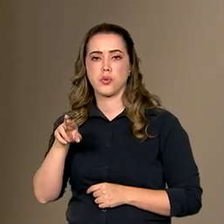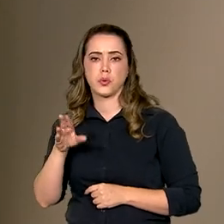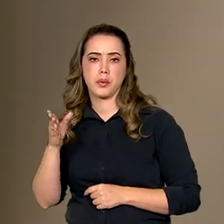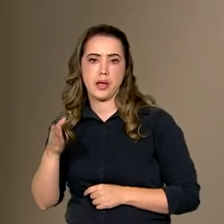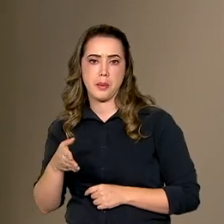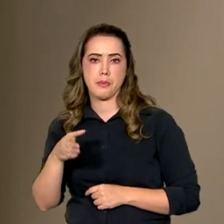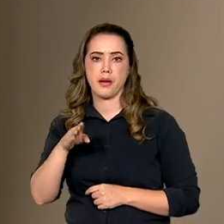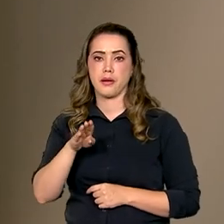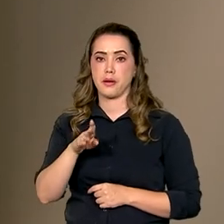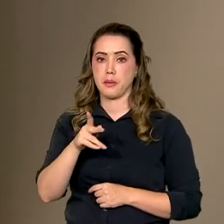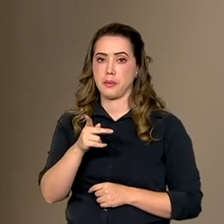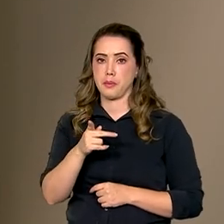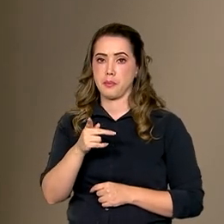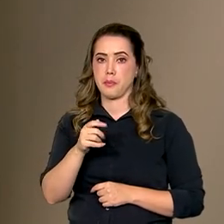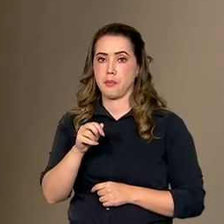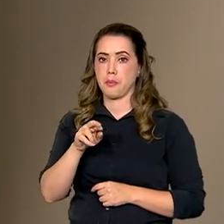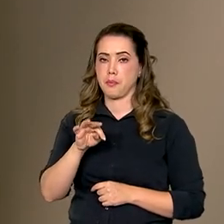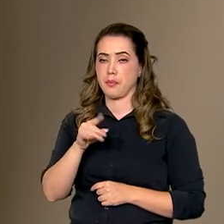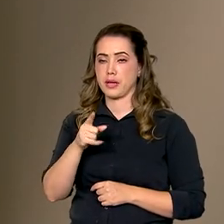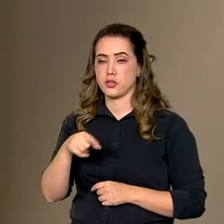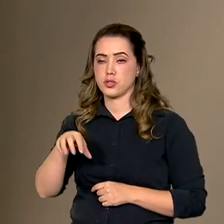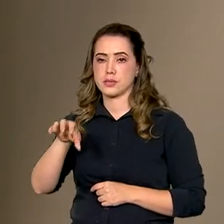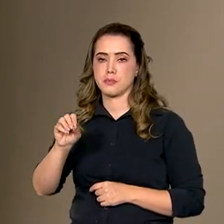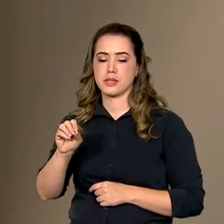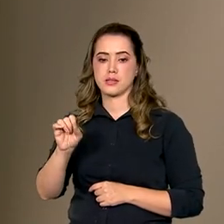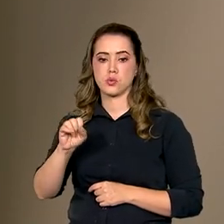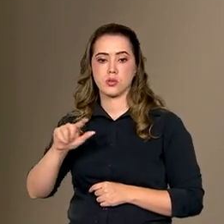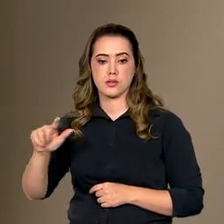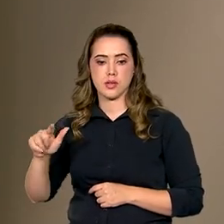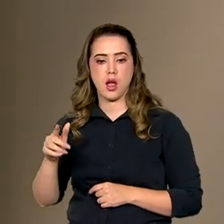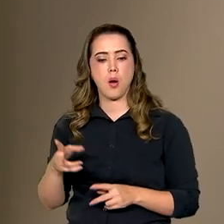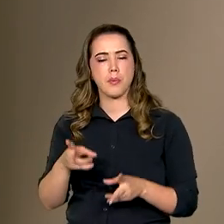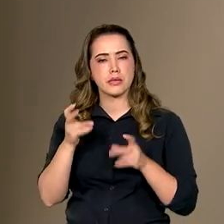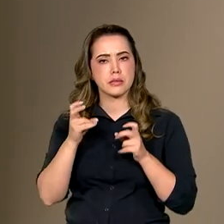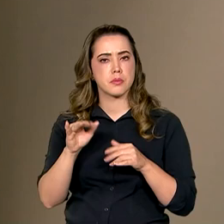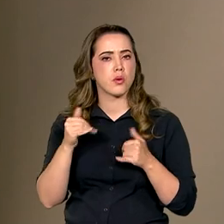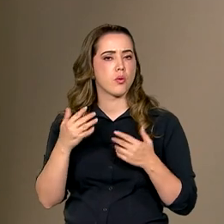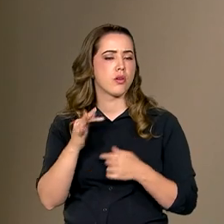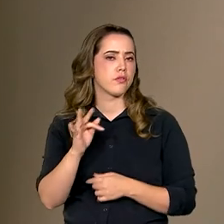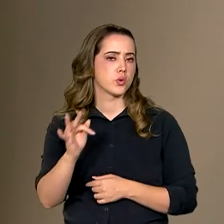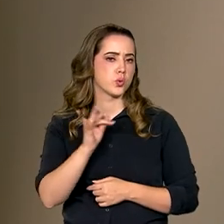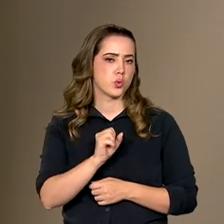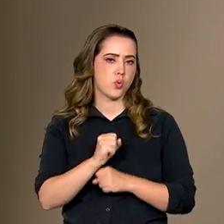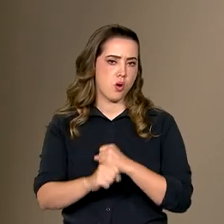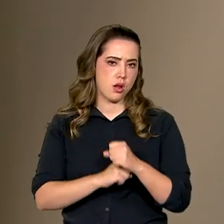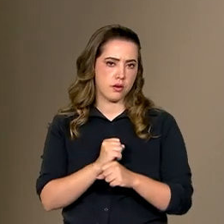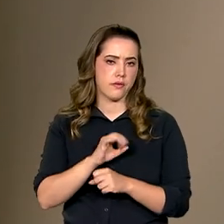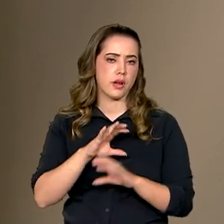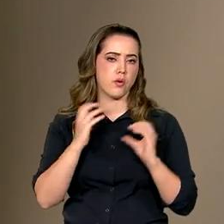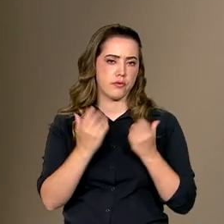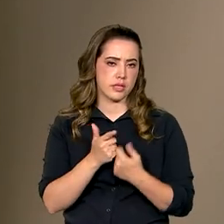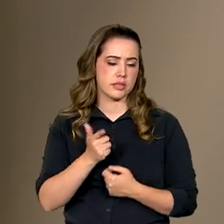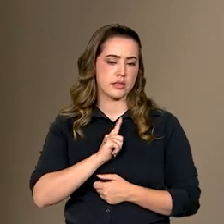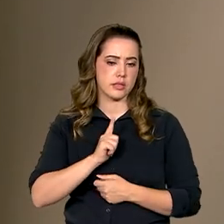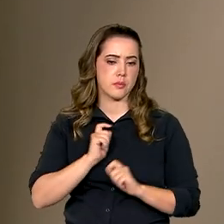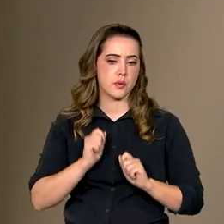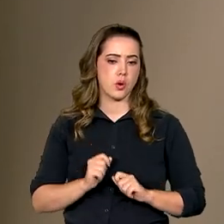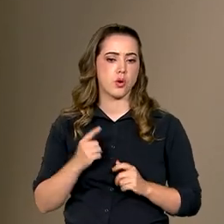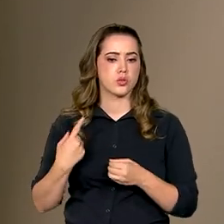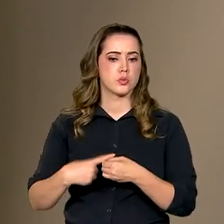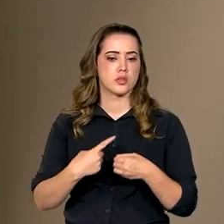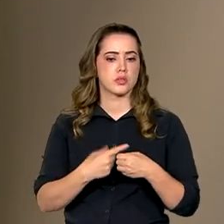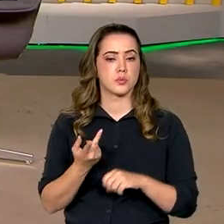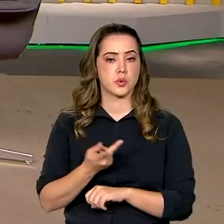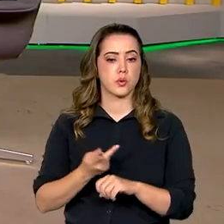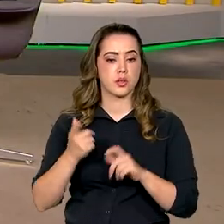social. Já pode se antecipar para o ano que vem e saber quais são as conferências em que você poderá, no seu município, buscar a